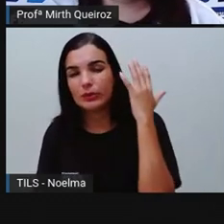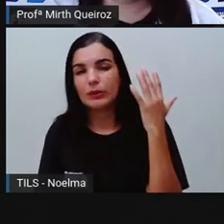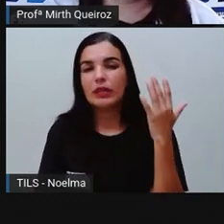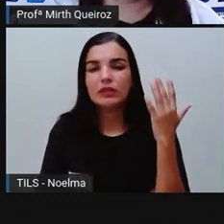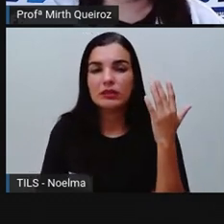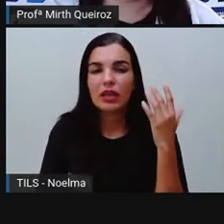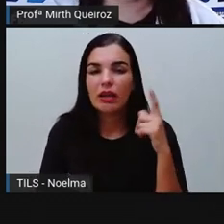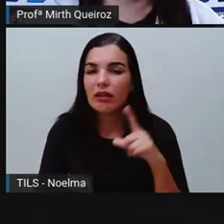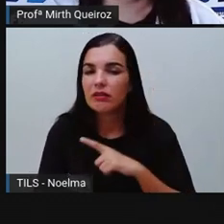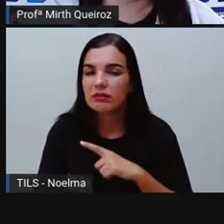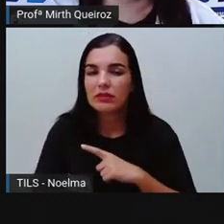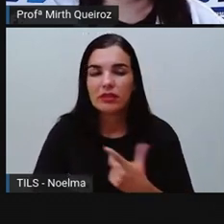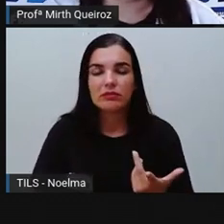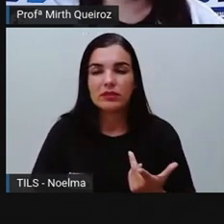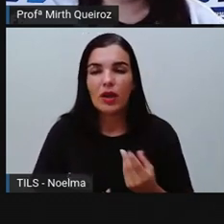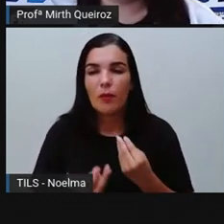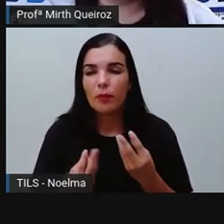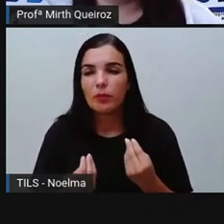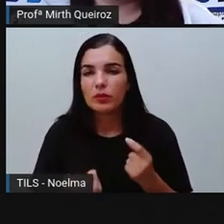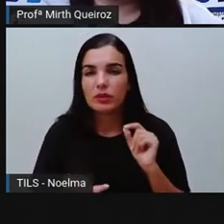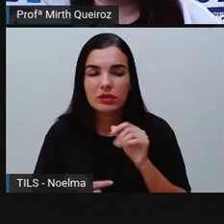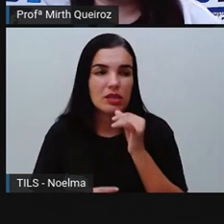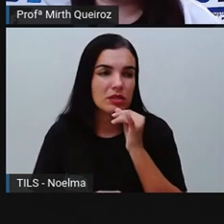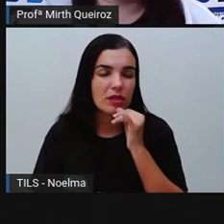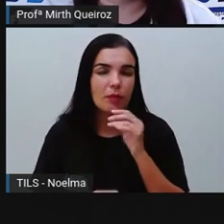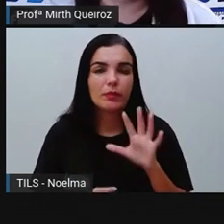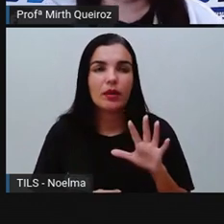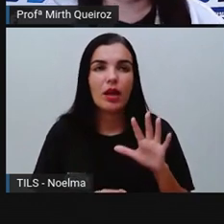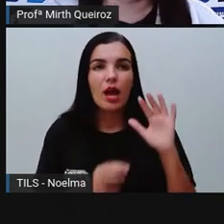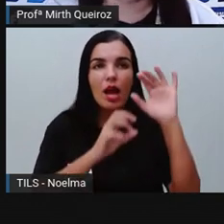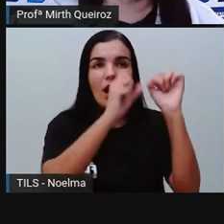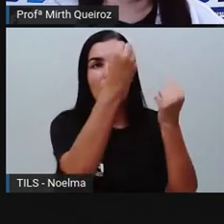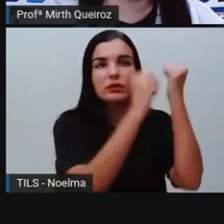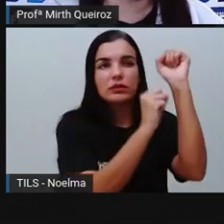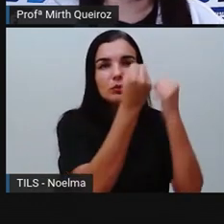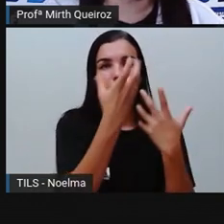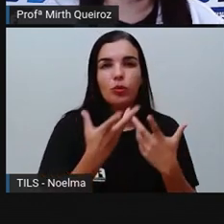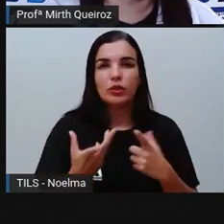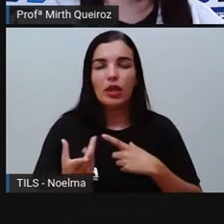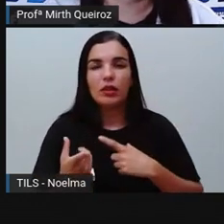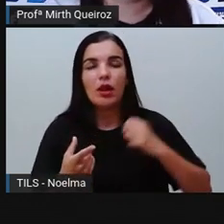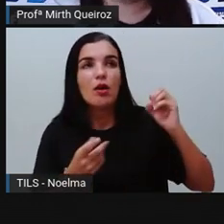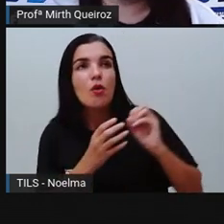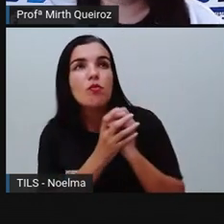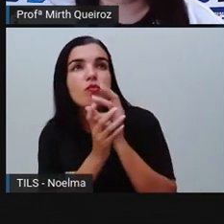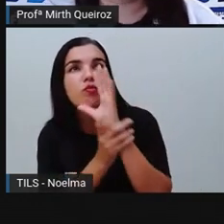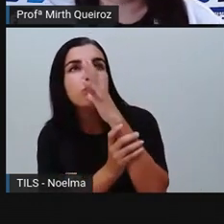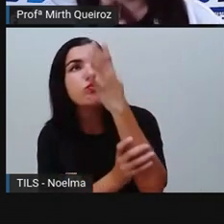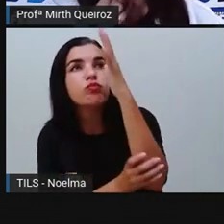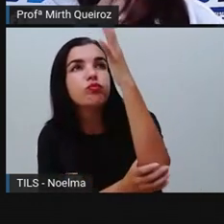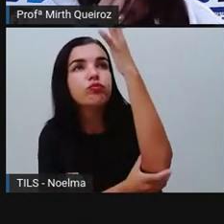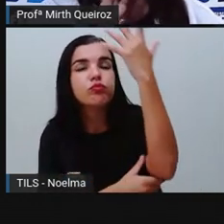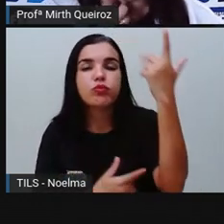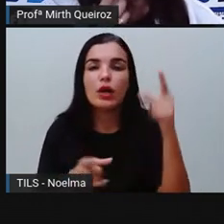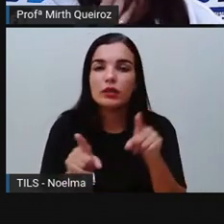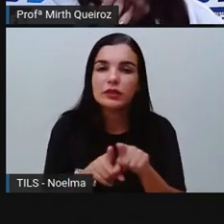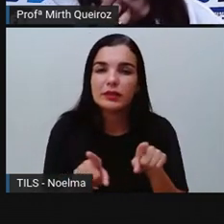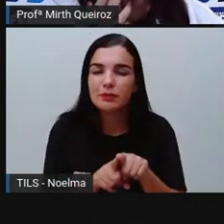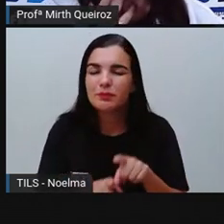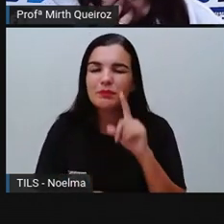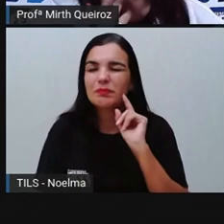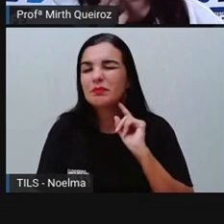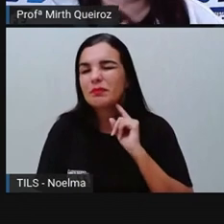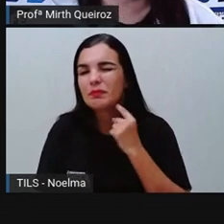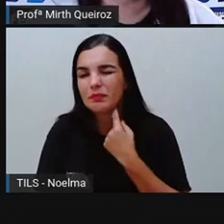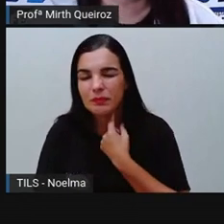através das chaminés, das indústrias, do gás que é liberado aí